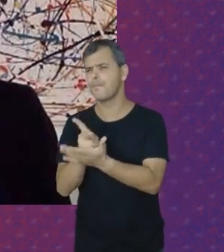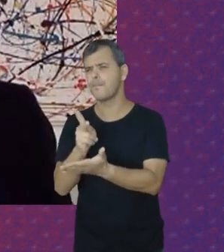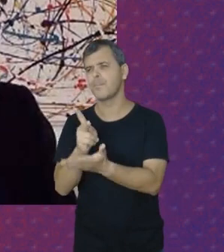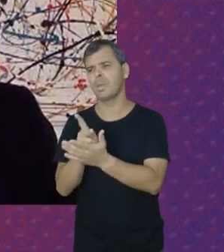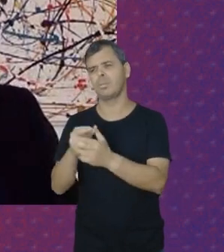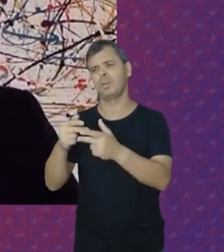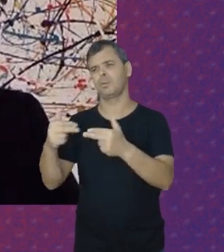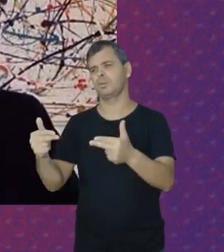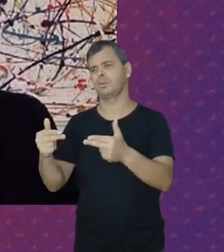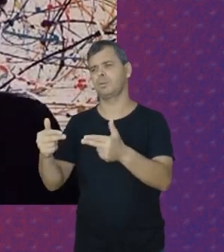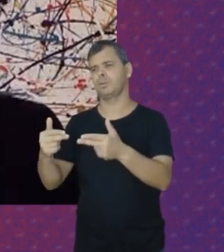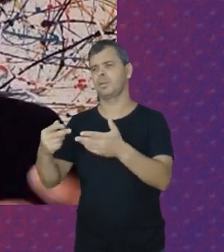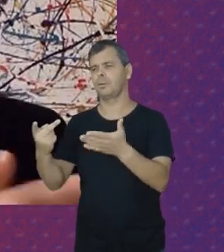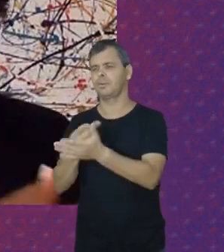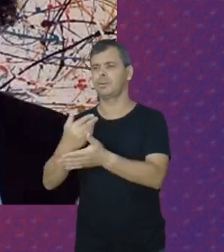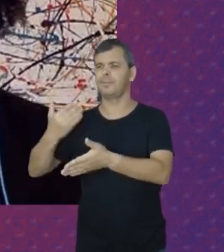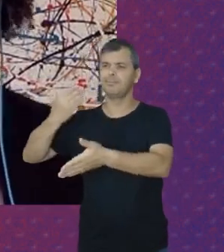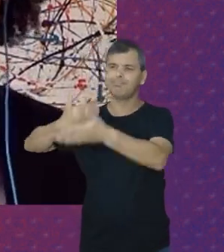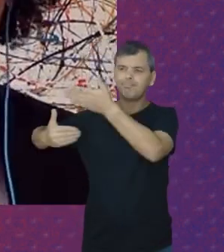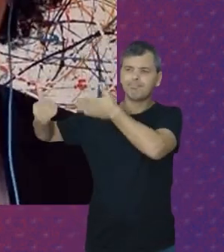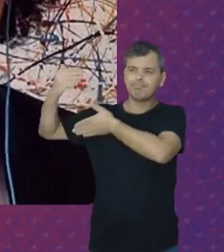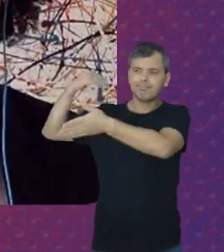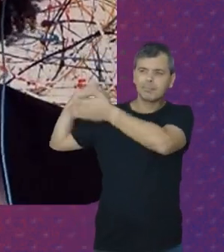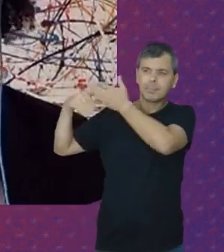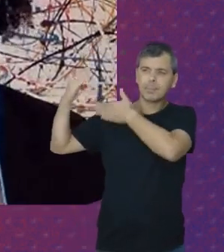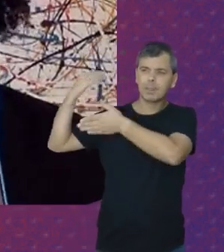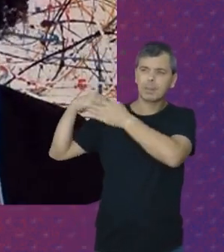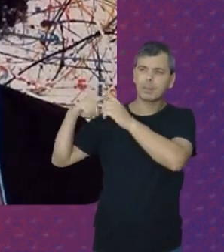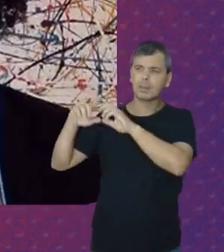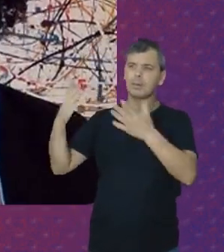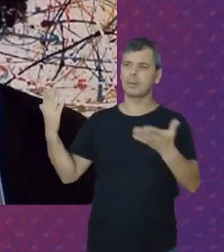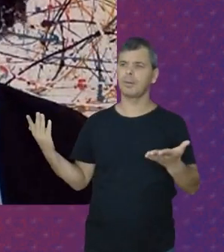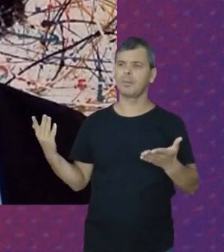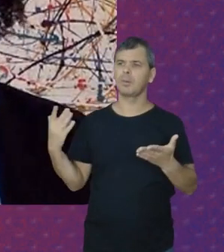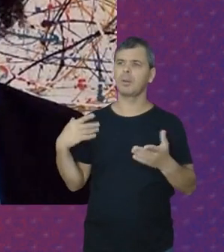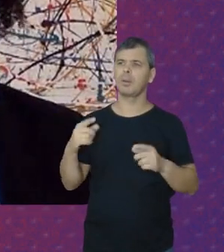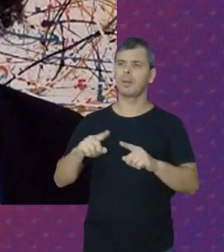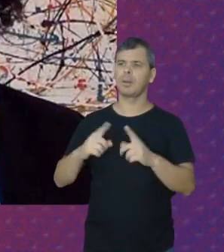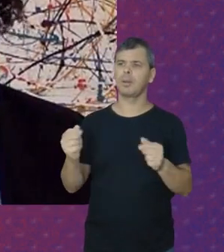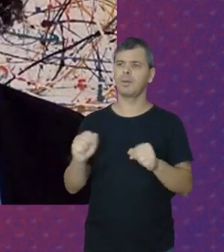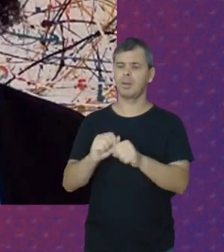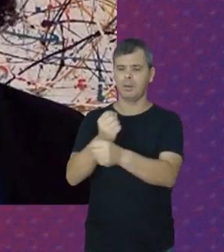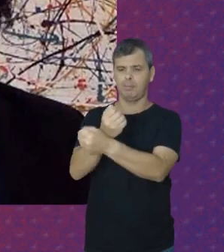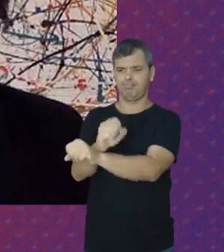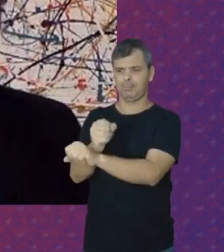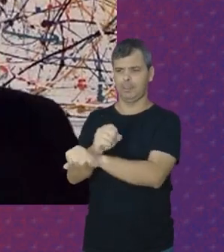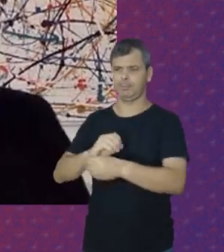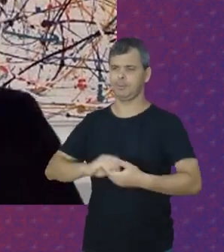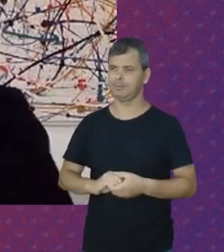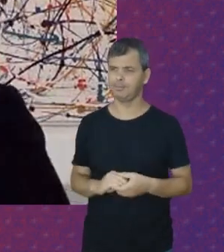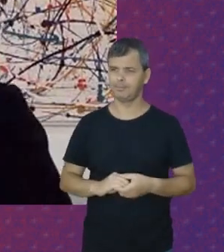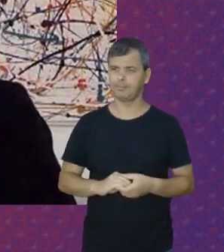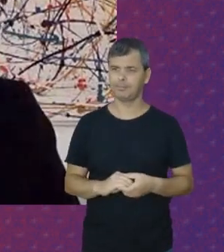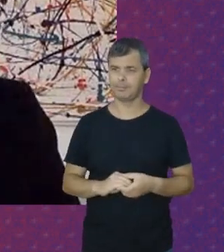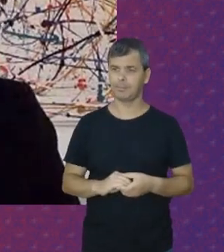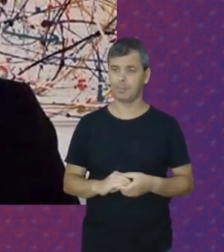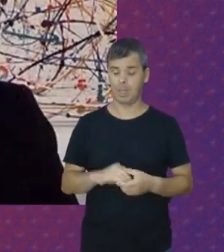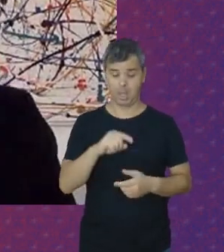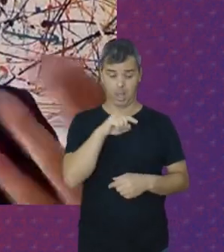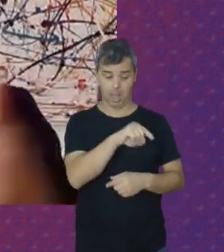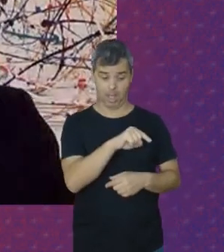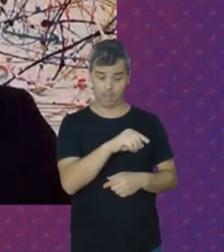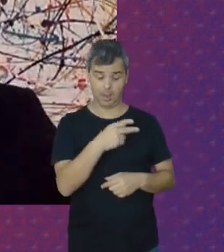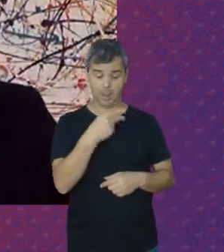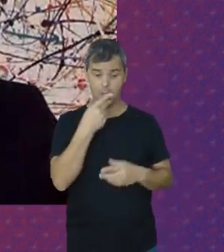condições Em que Esse trabalho Era desempenhado No antigo regime Escravista Dona Laudelina Vai